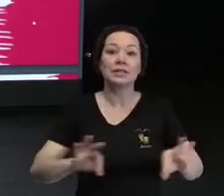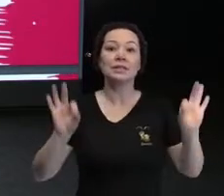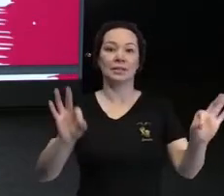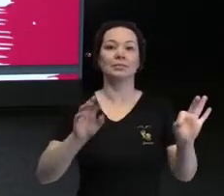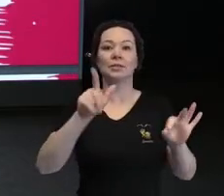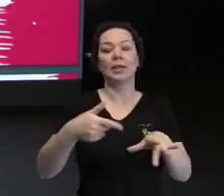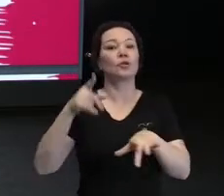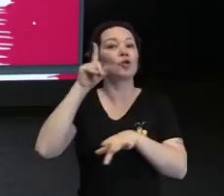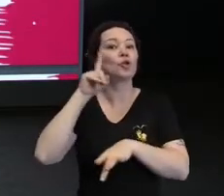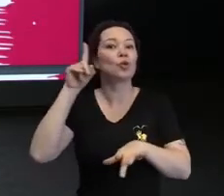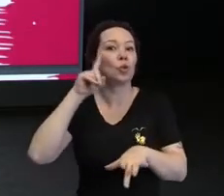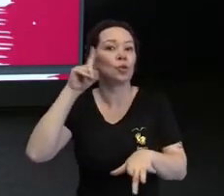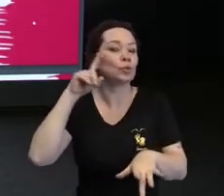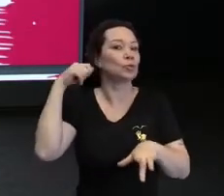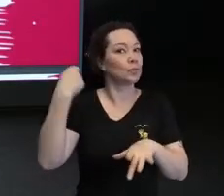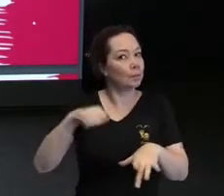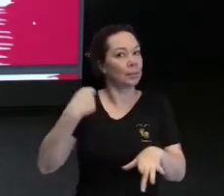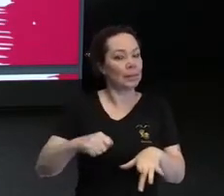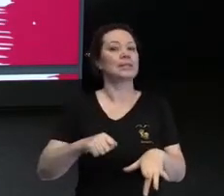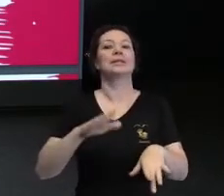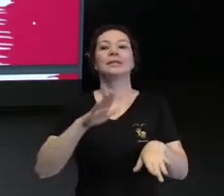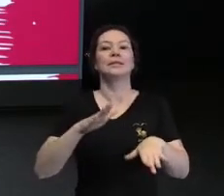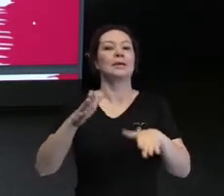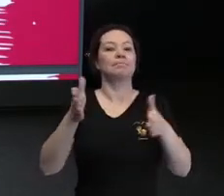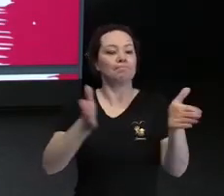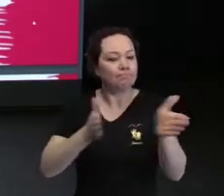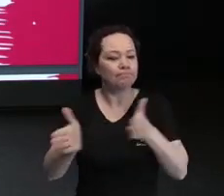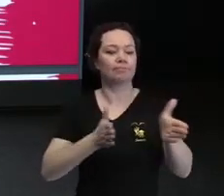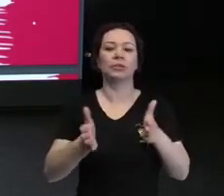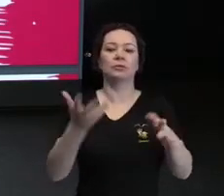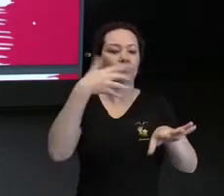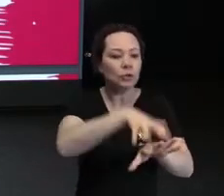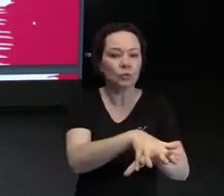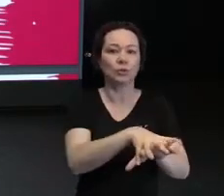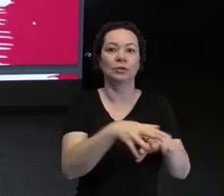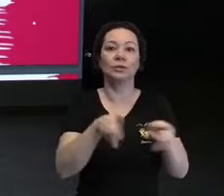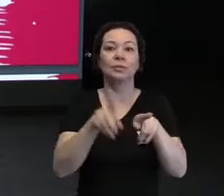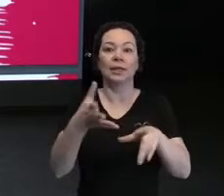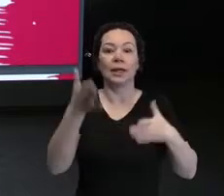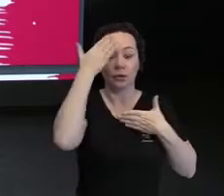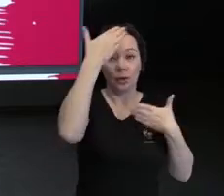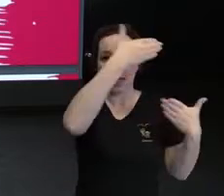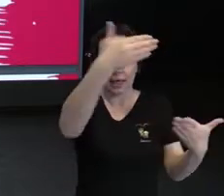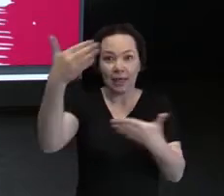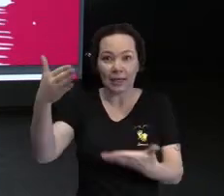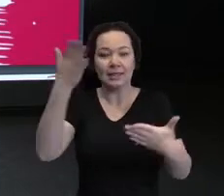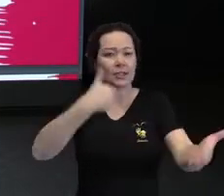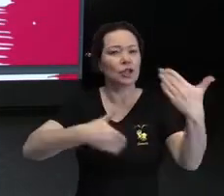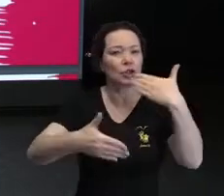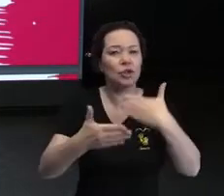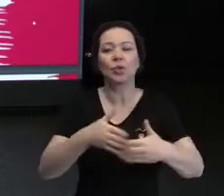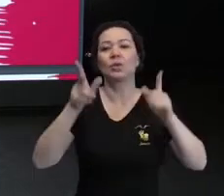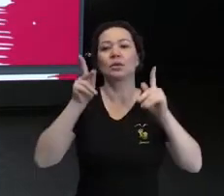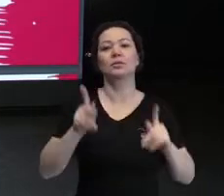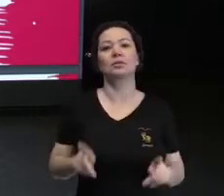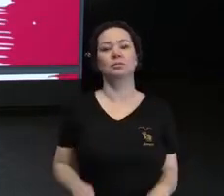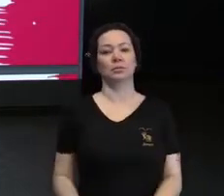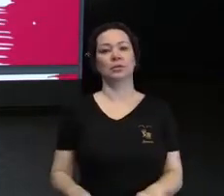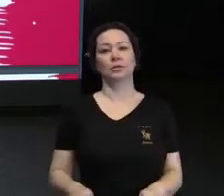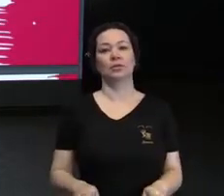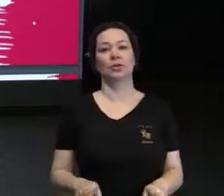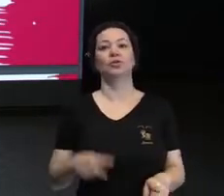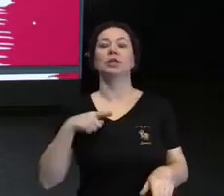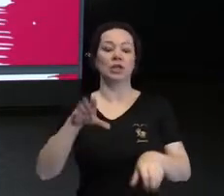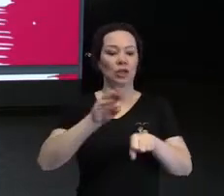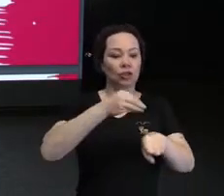busca da gente ser cada vez mais acessível, cada vez mais inclusivo. Queria também agradecer todas as pessoas que me deram